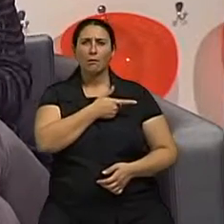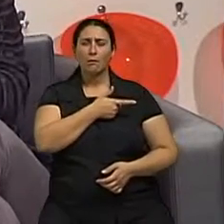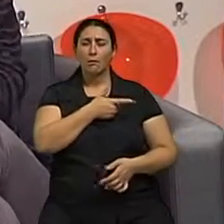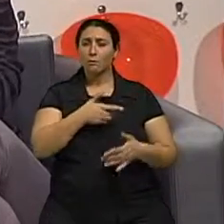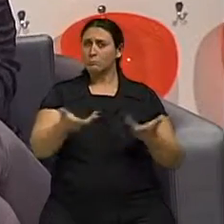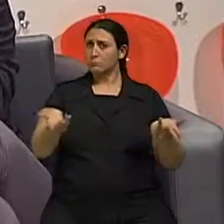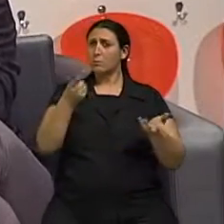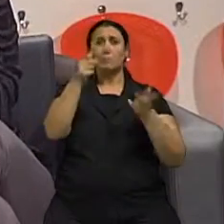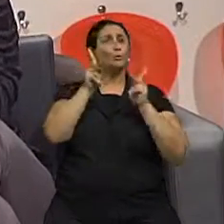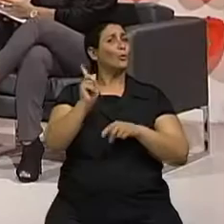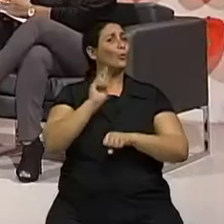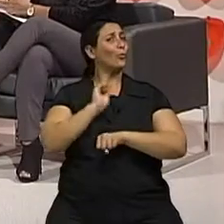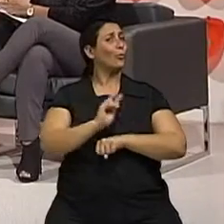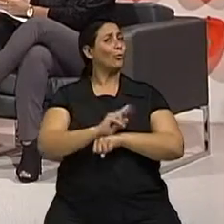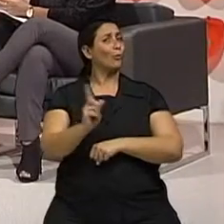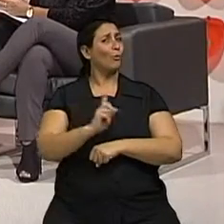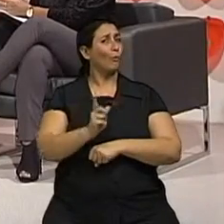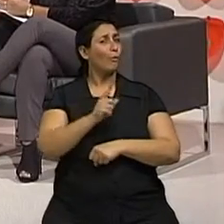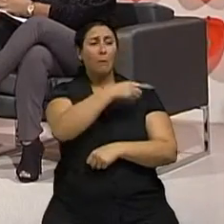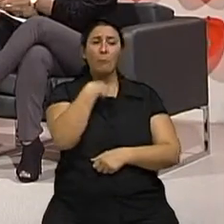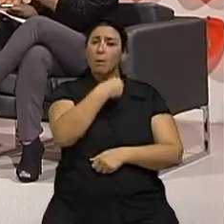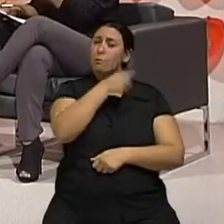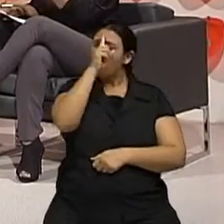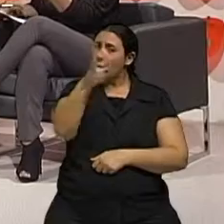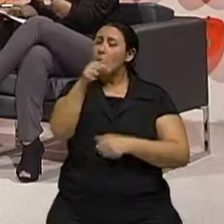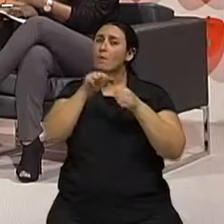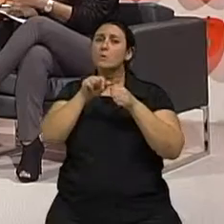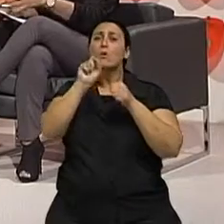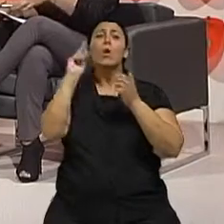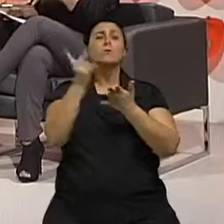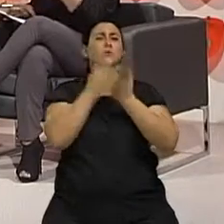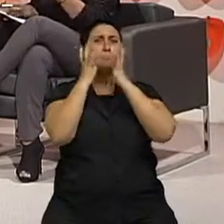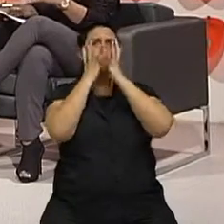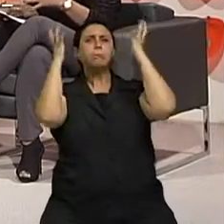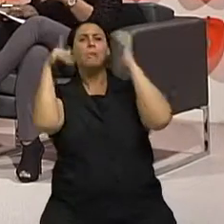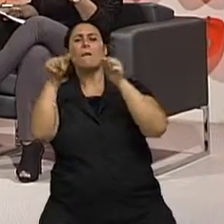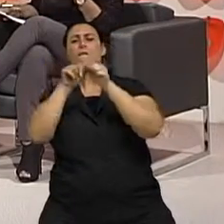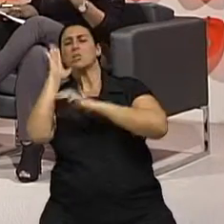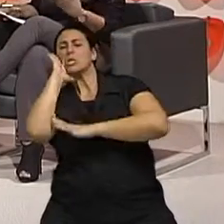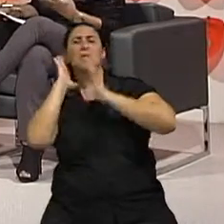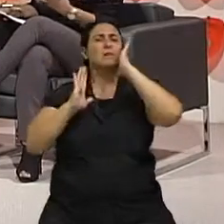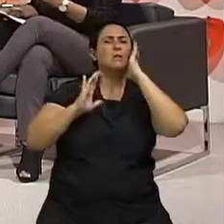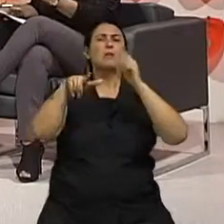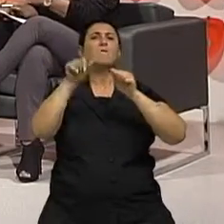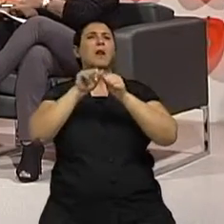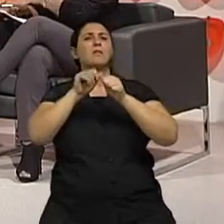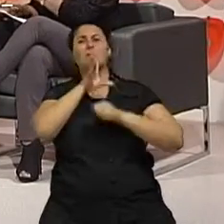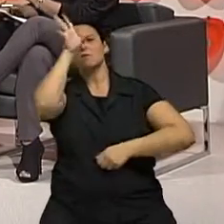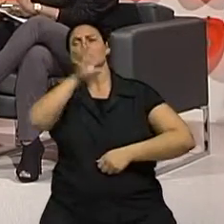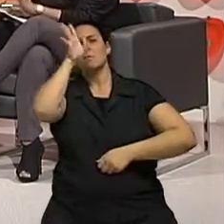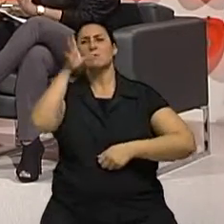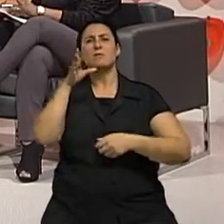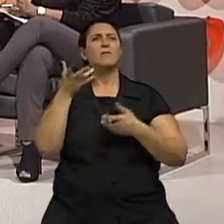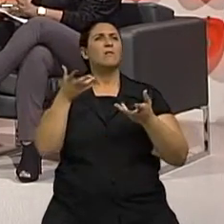pessoa não fez o pós-operatório como foi determinado. Exato. Ela inchou mais, ela se virou, ela dormiu daquele lado. Ela fez